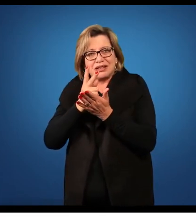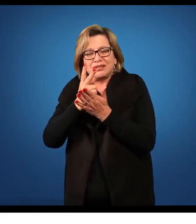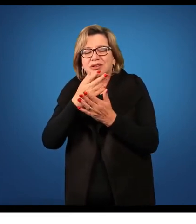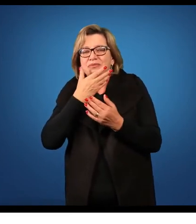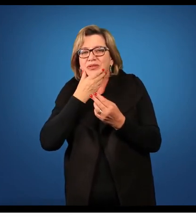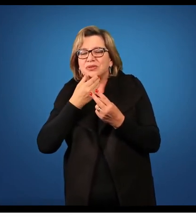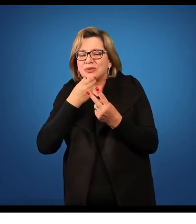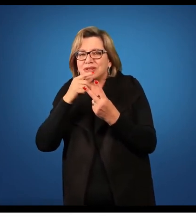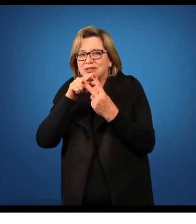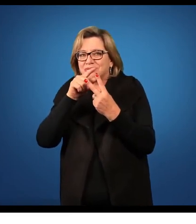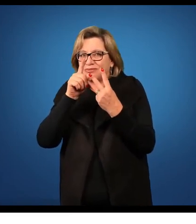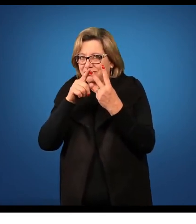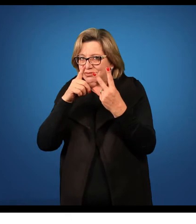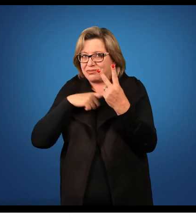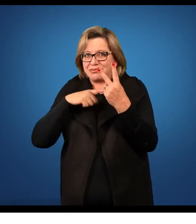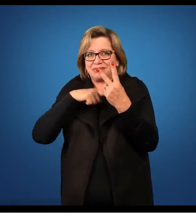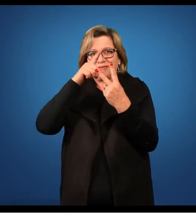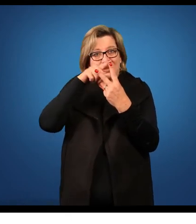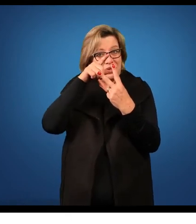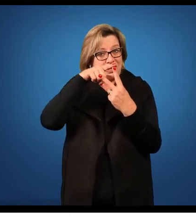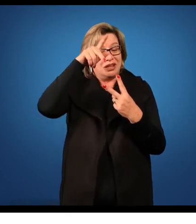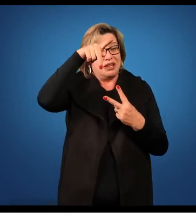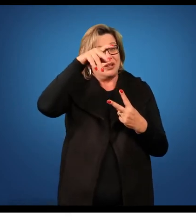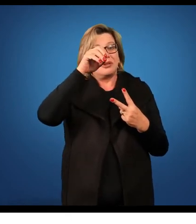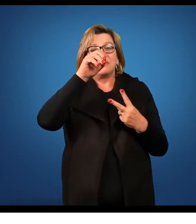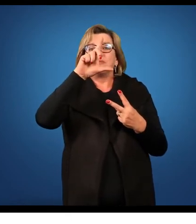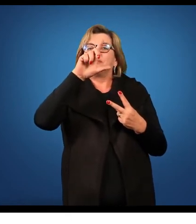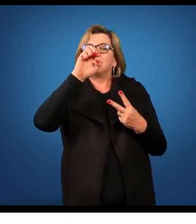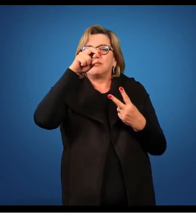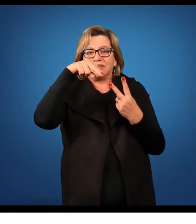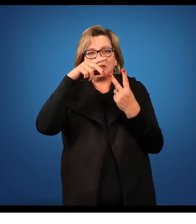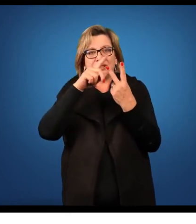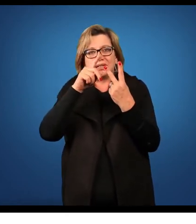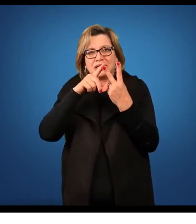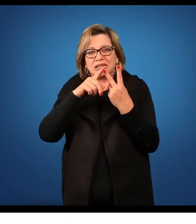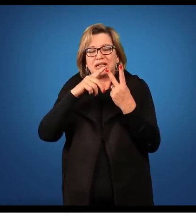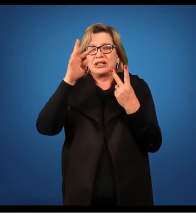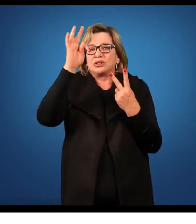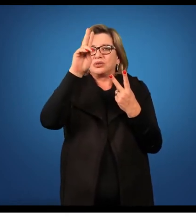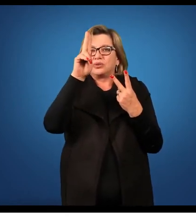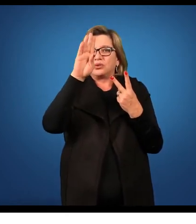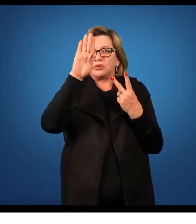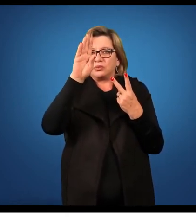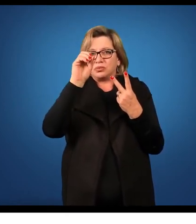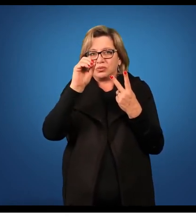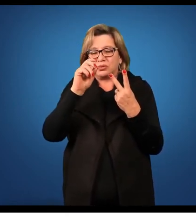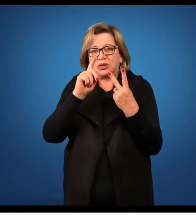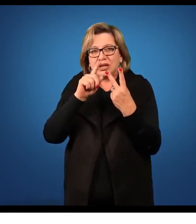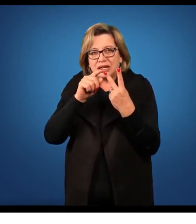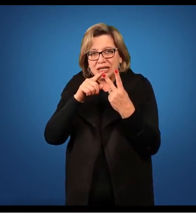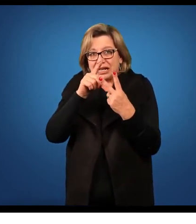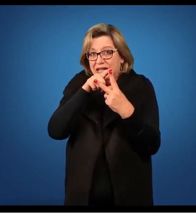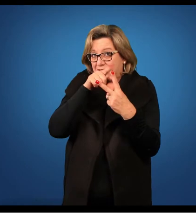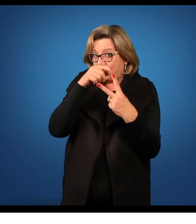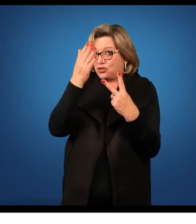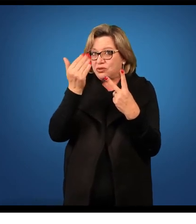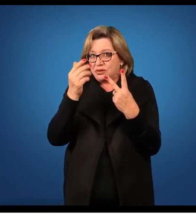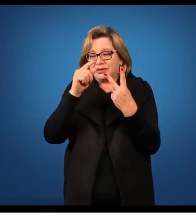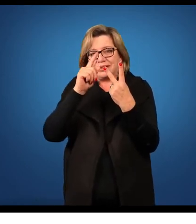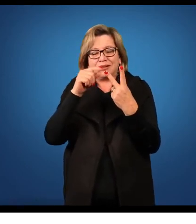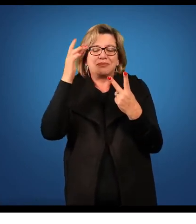principais que é o grão de pólen que é um gametófito masculino jovem e o tubo polínico que é o gametófito masculino maduro